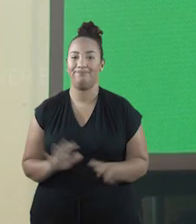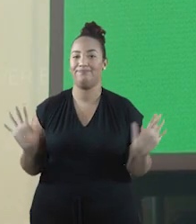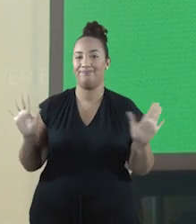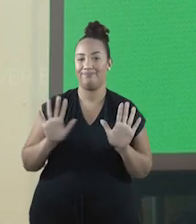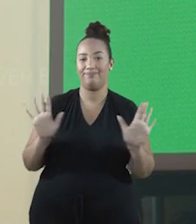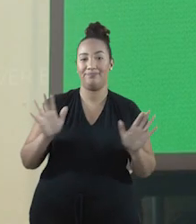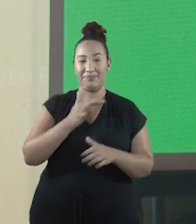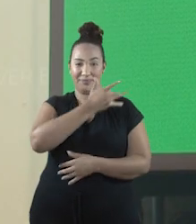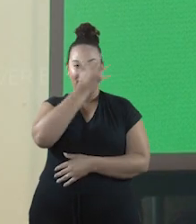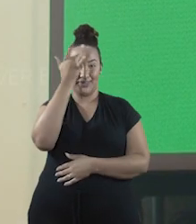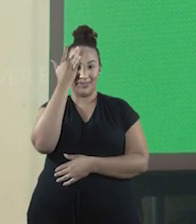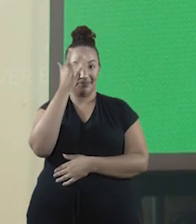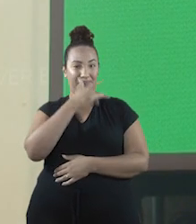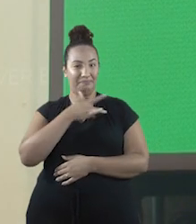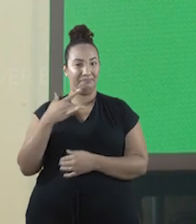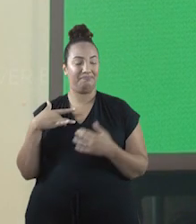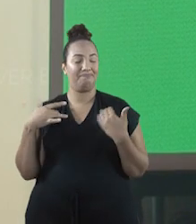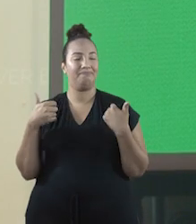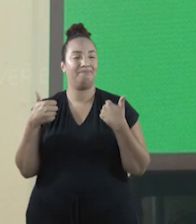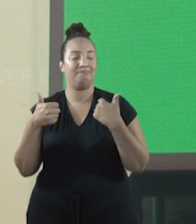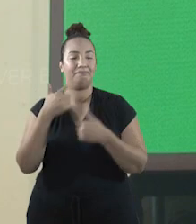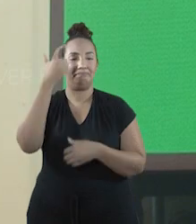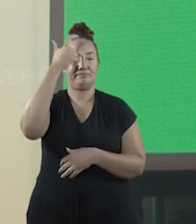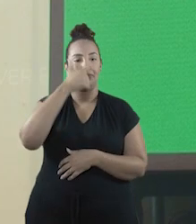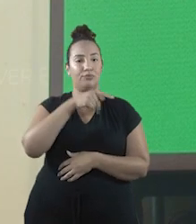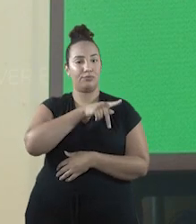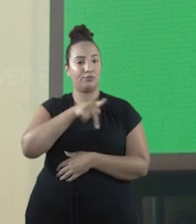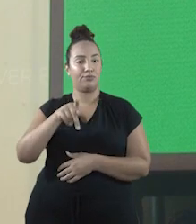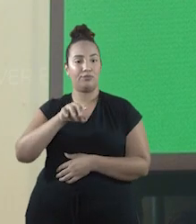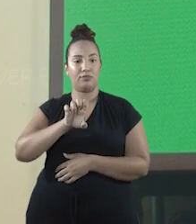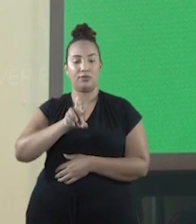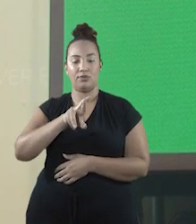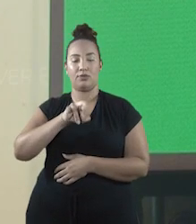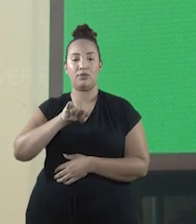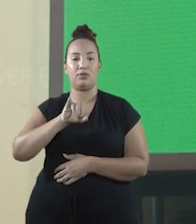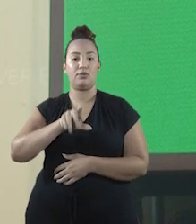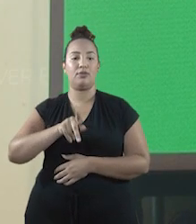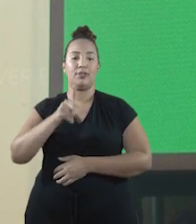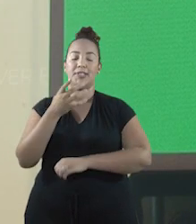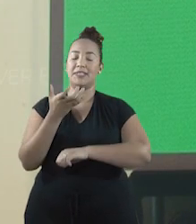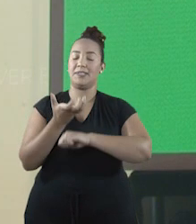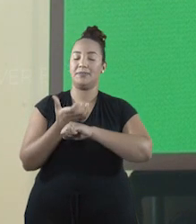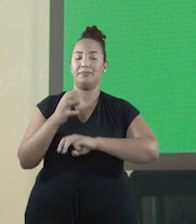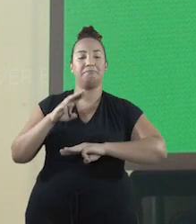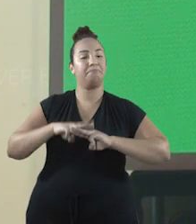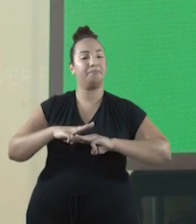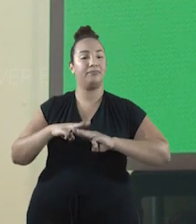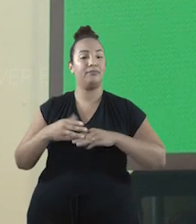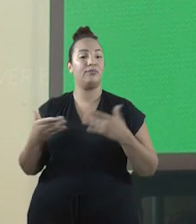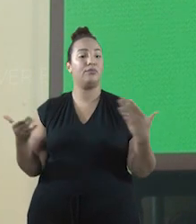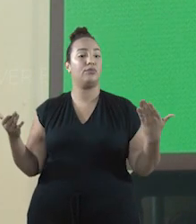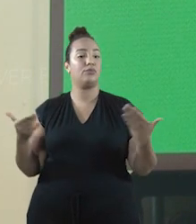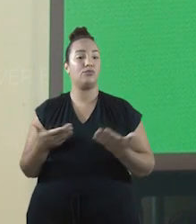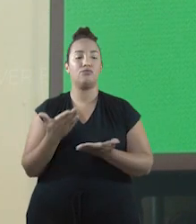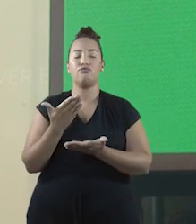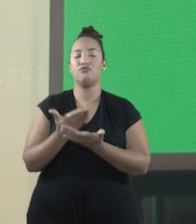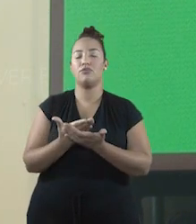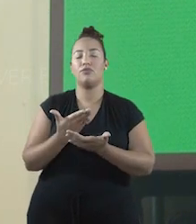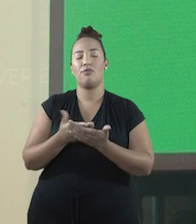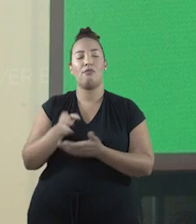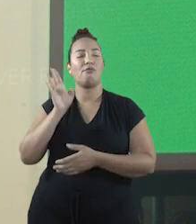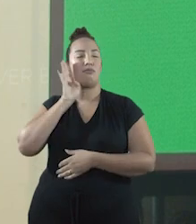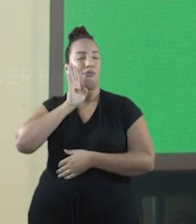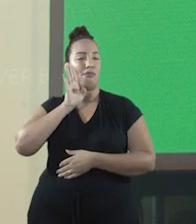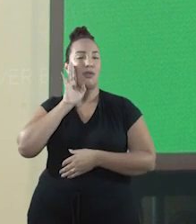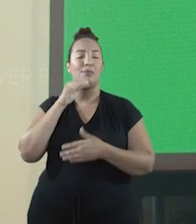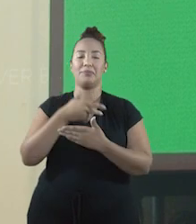Olá pessoal, tudo bem com vocês? Eu sou o professor Eric de Matemática. Venho hoje trazer uma aula bem